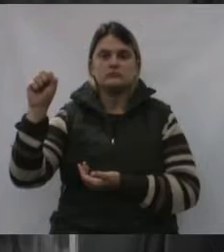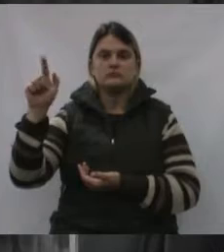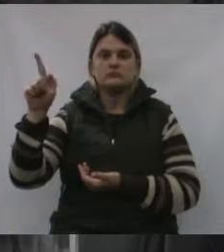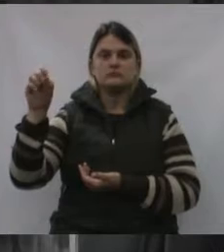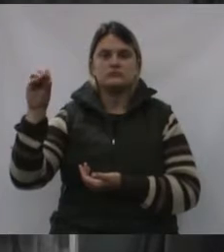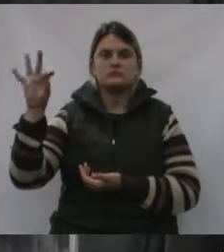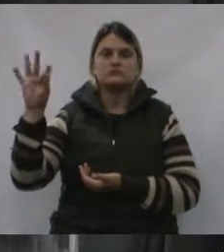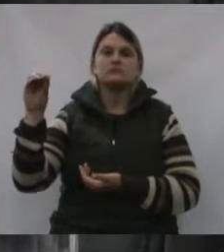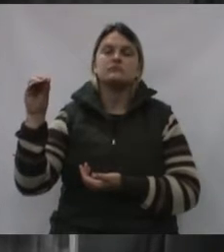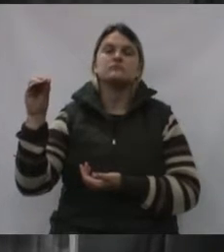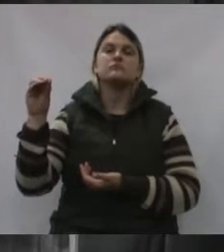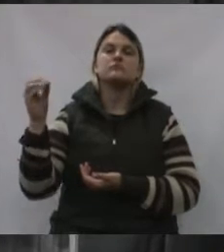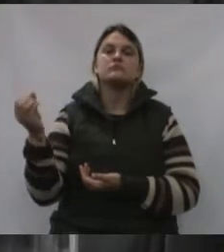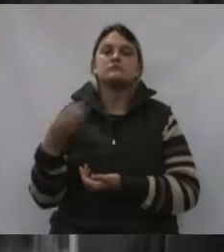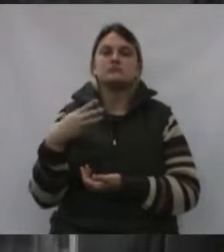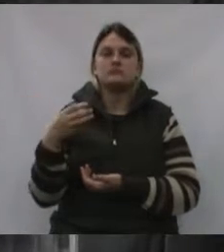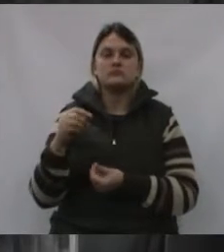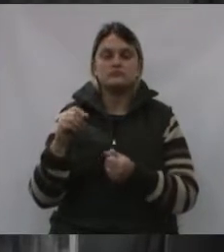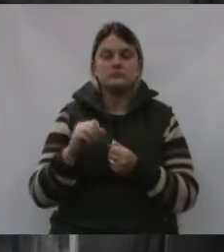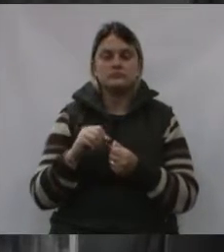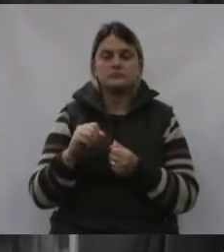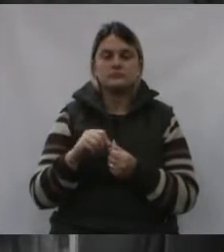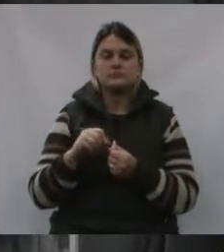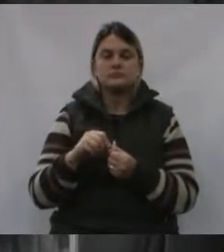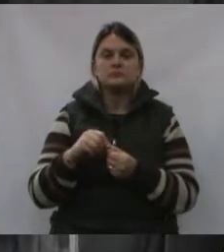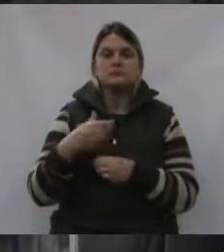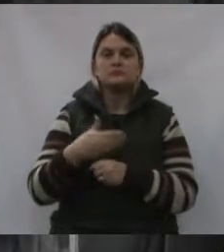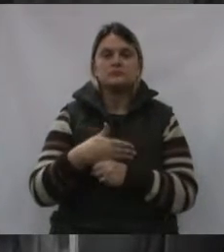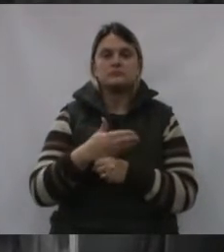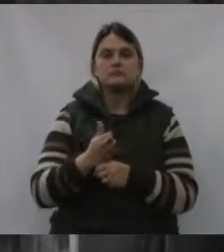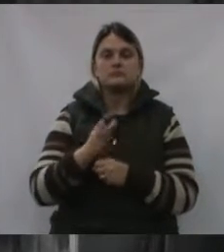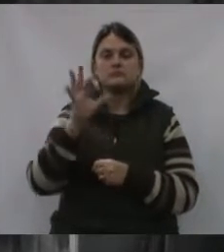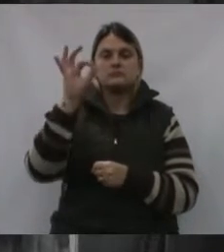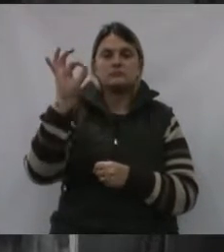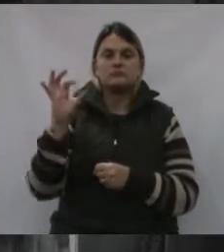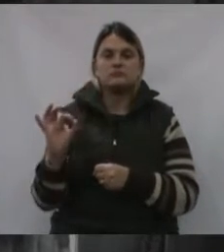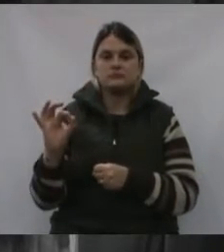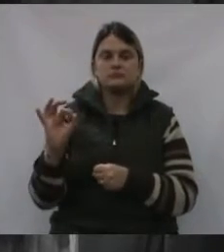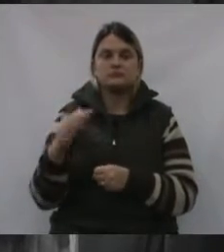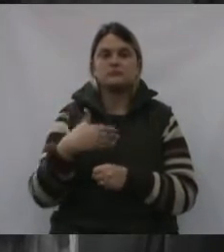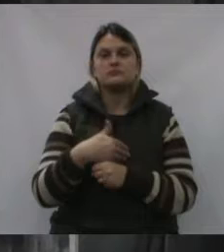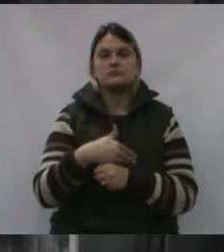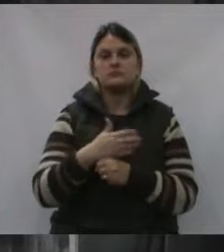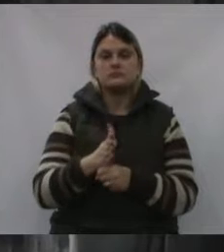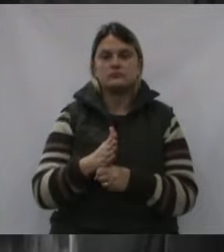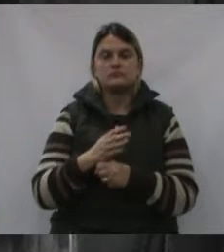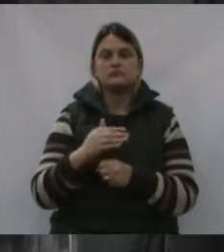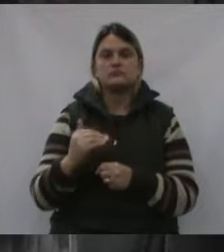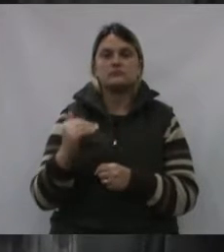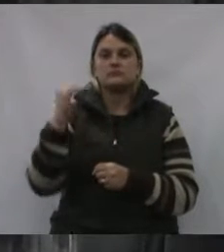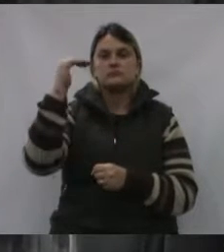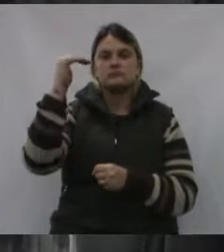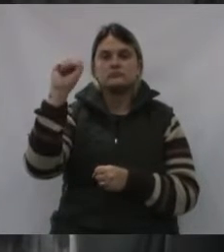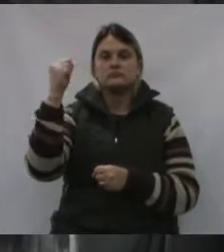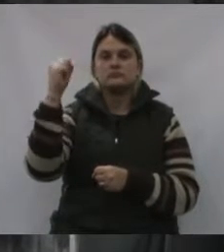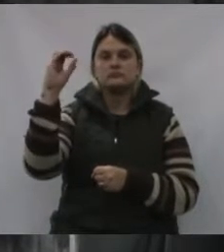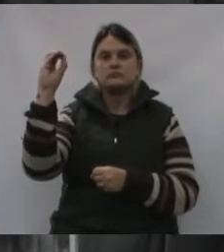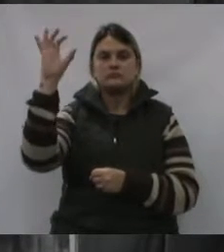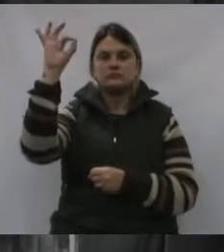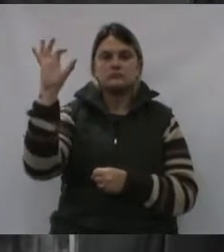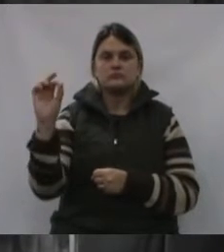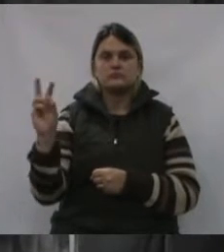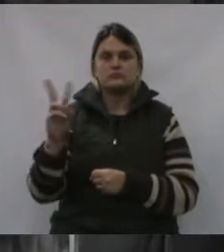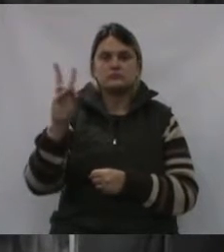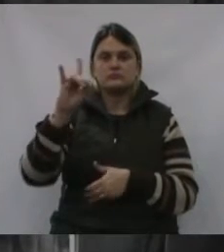tubulação nova que foi colocada, além da taxa ali, além de subir 80% o valor